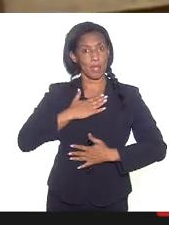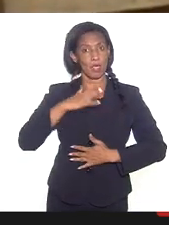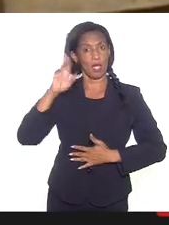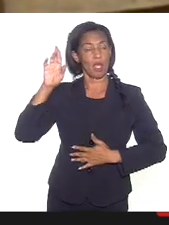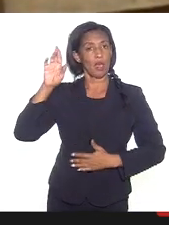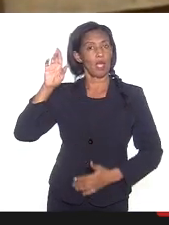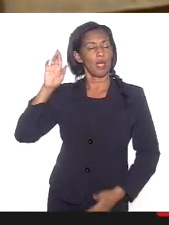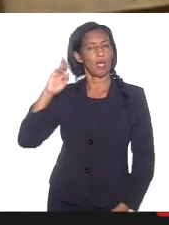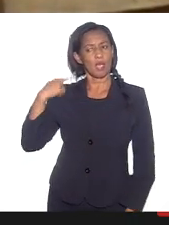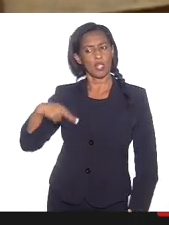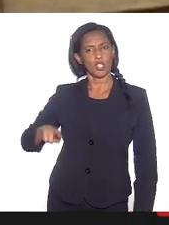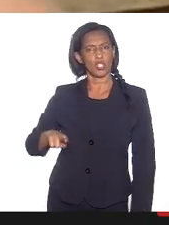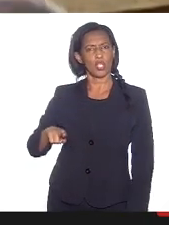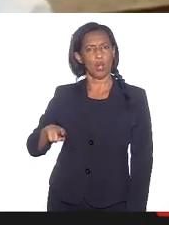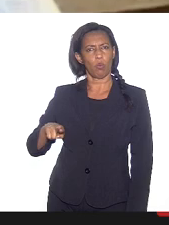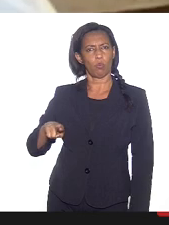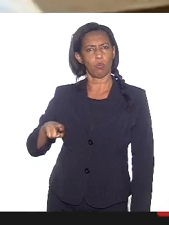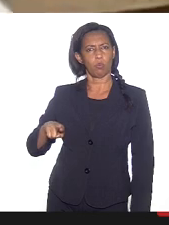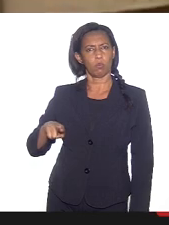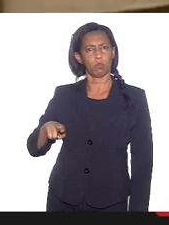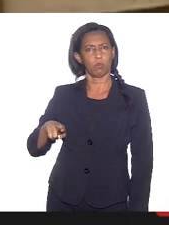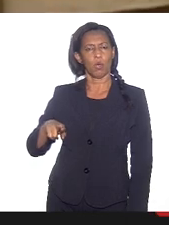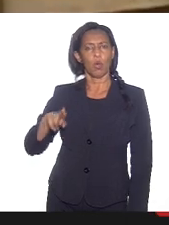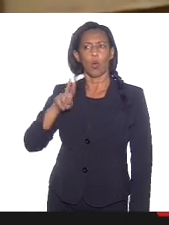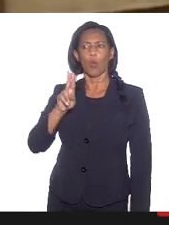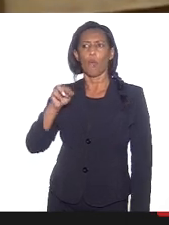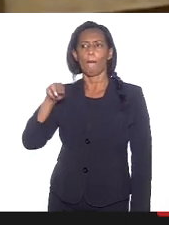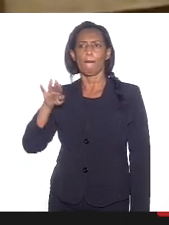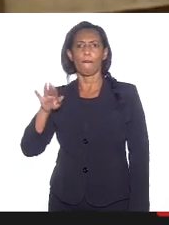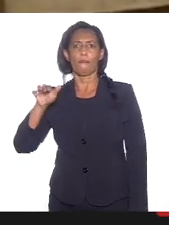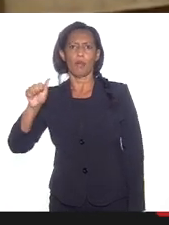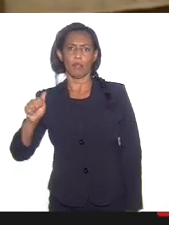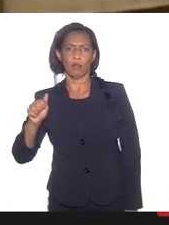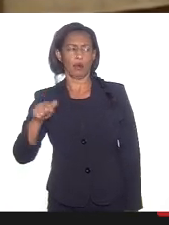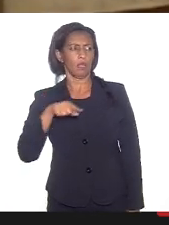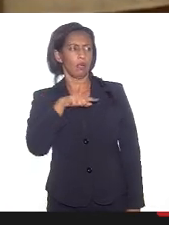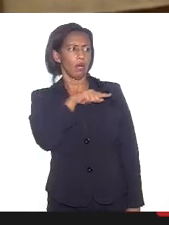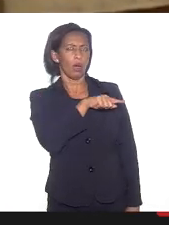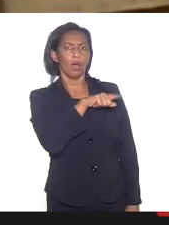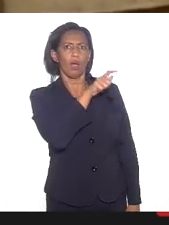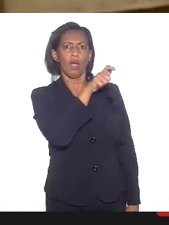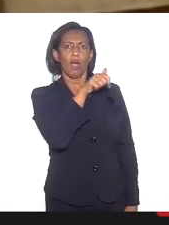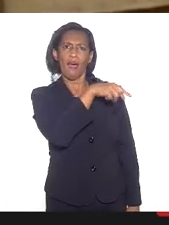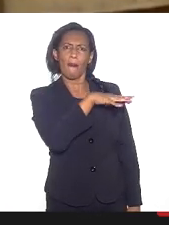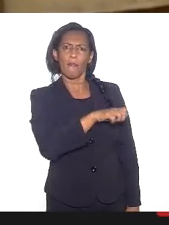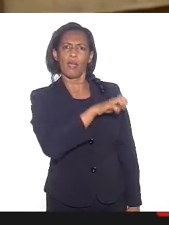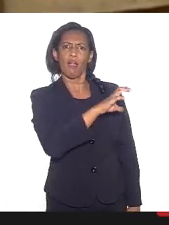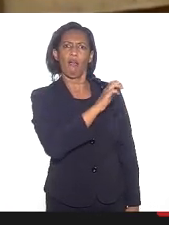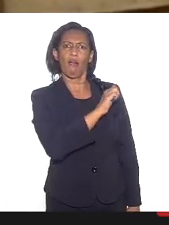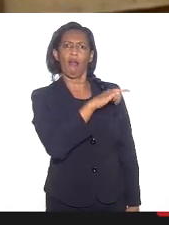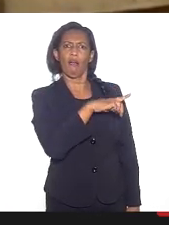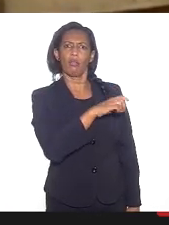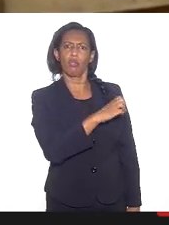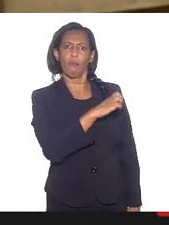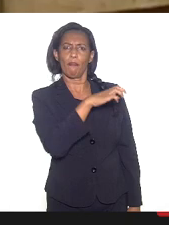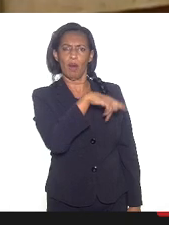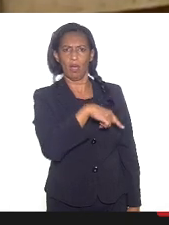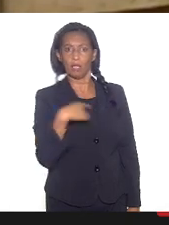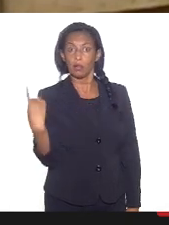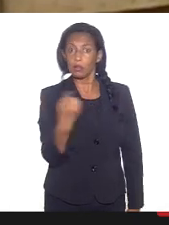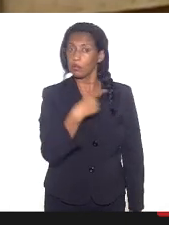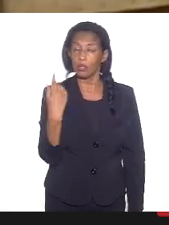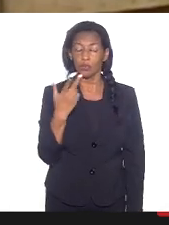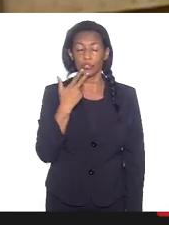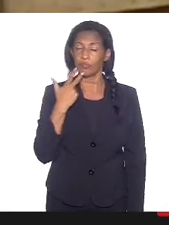umbandista, o candomblé da mãe Nilce, o é isso? E nós estamos falando,